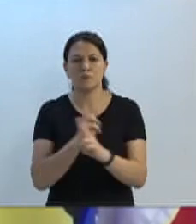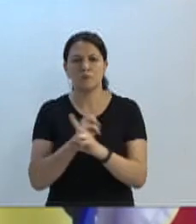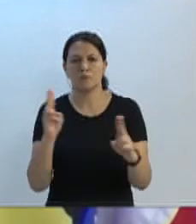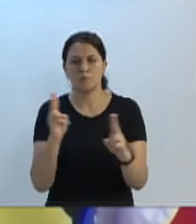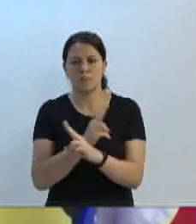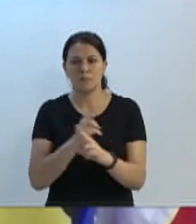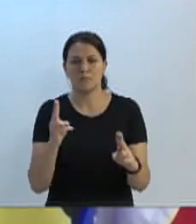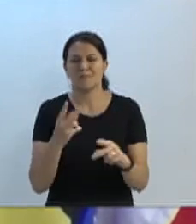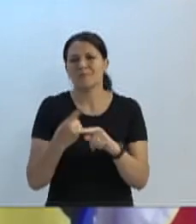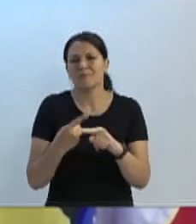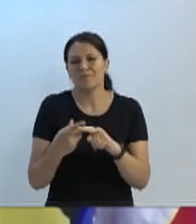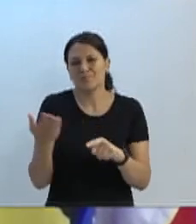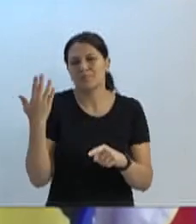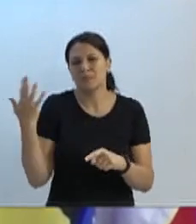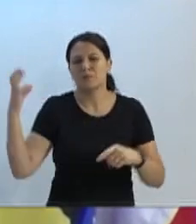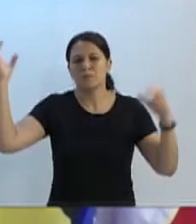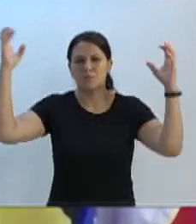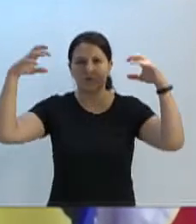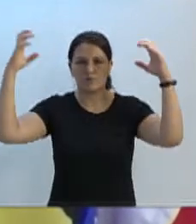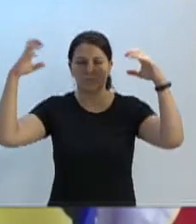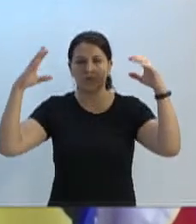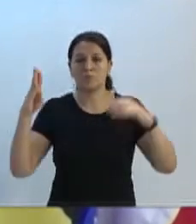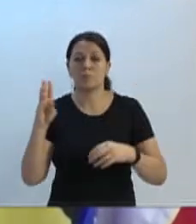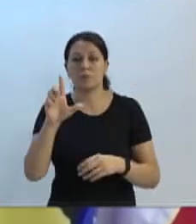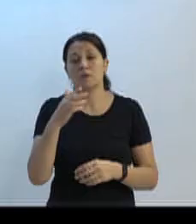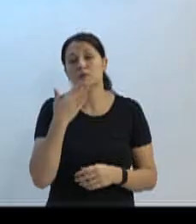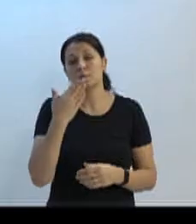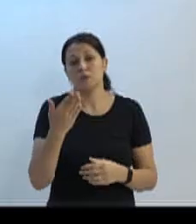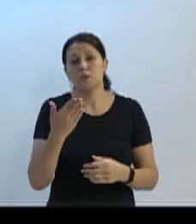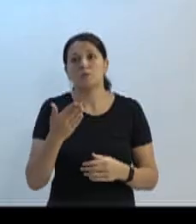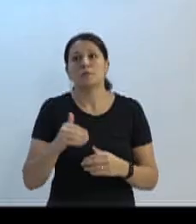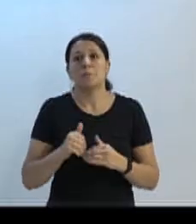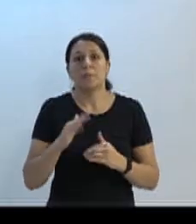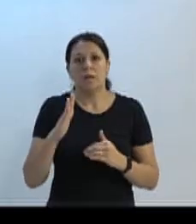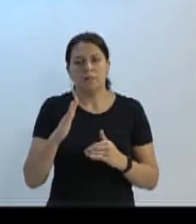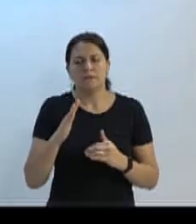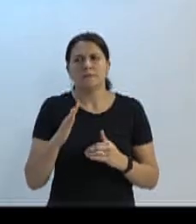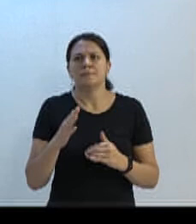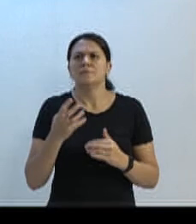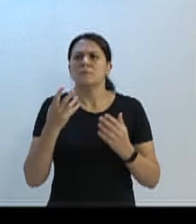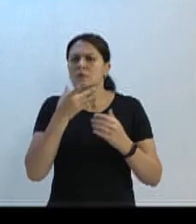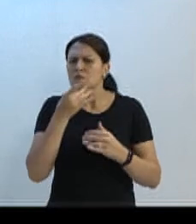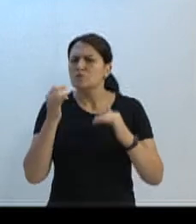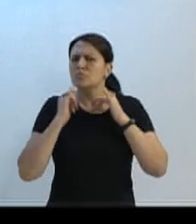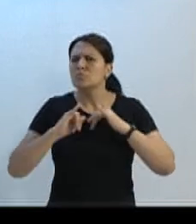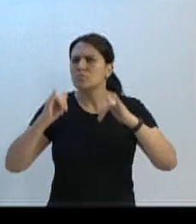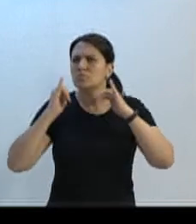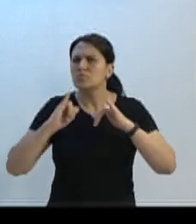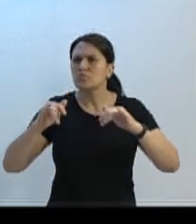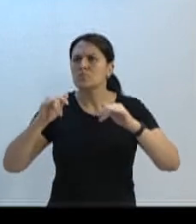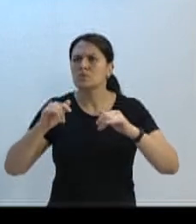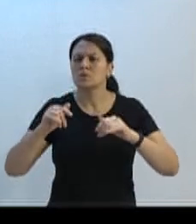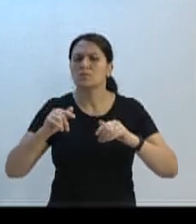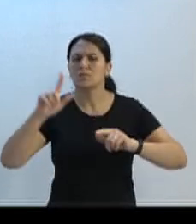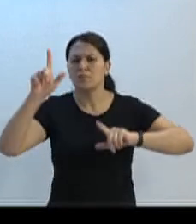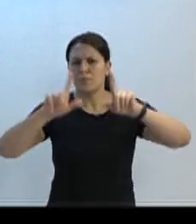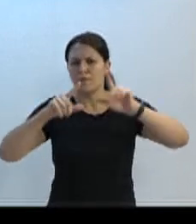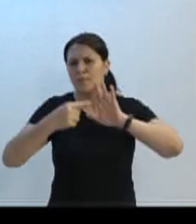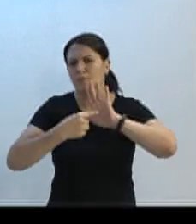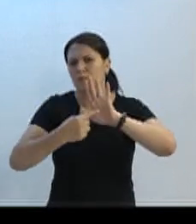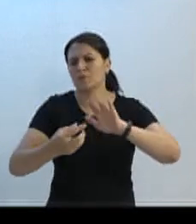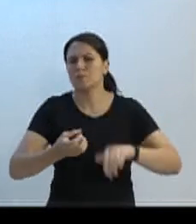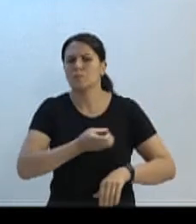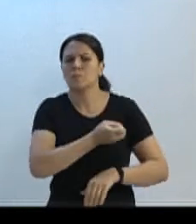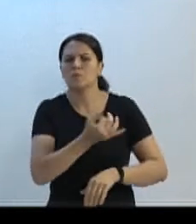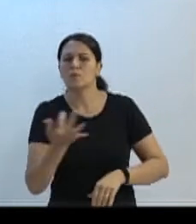últimas chuvas aí de Blumenau, os pedidos aumentam. Acho que foi até uma notícia de final de semana dos jornais, o número